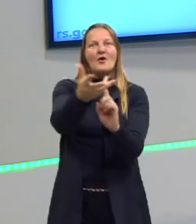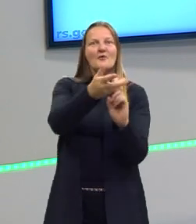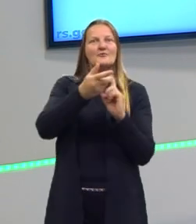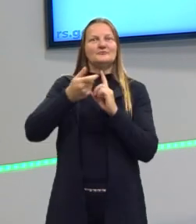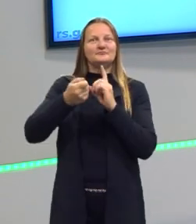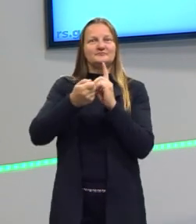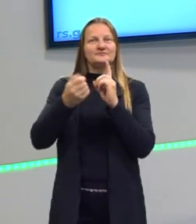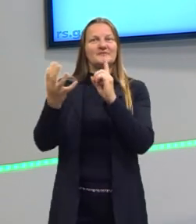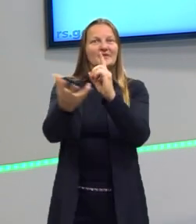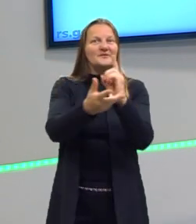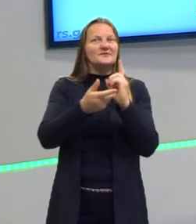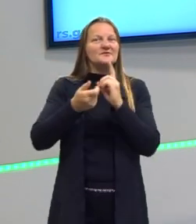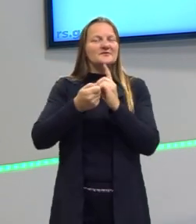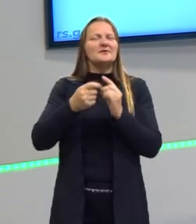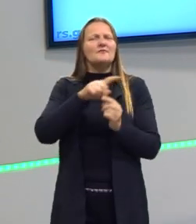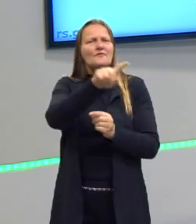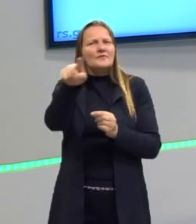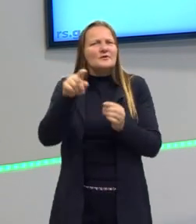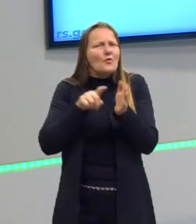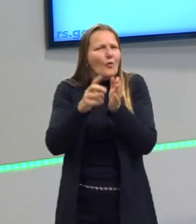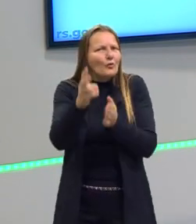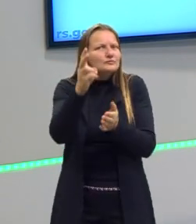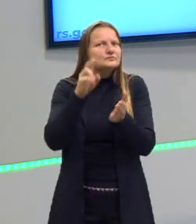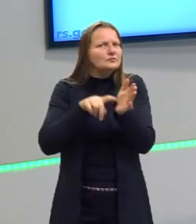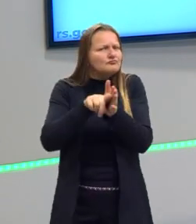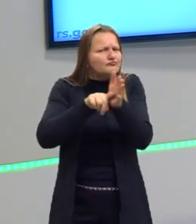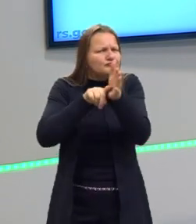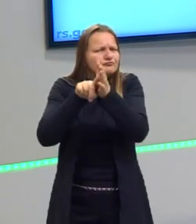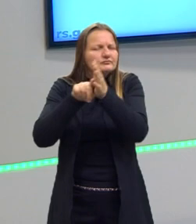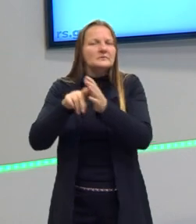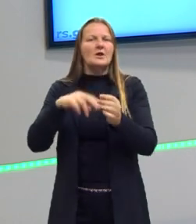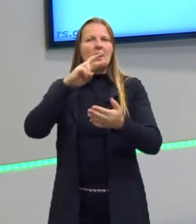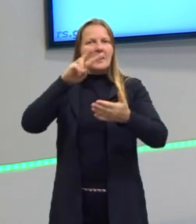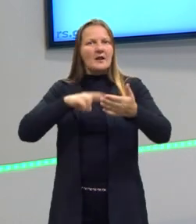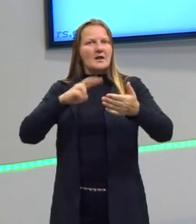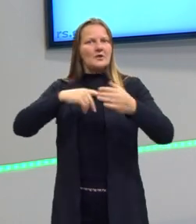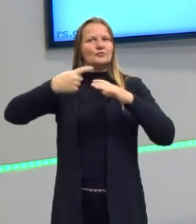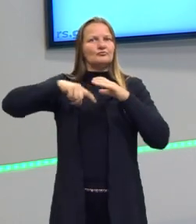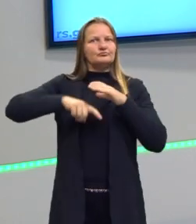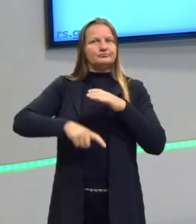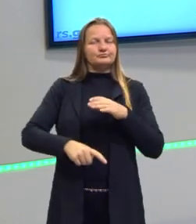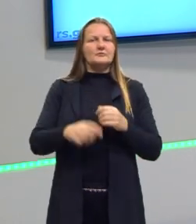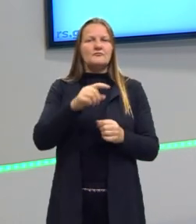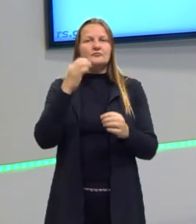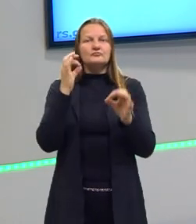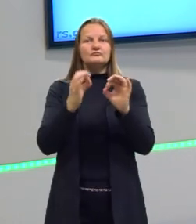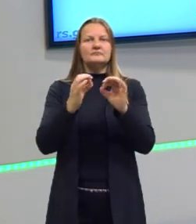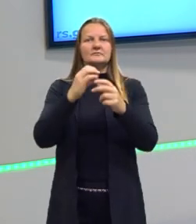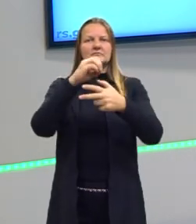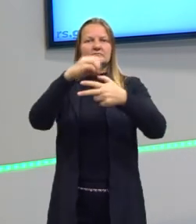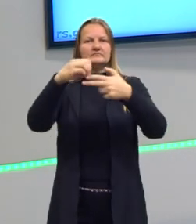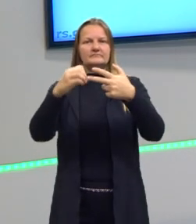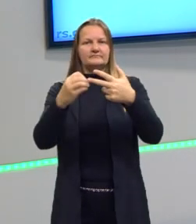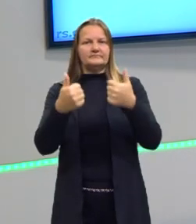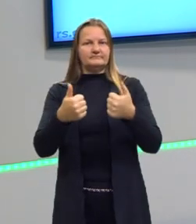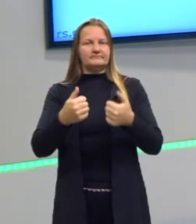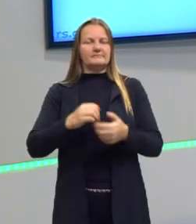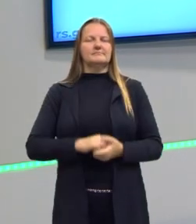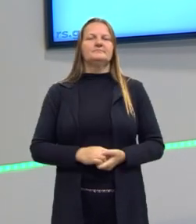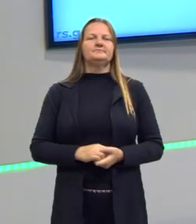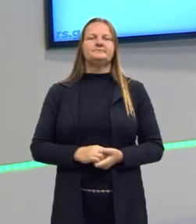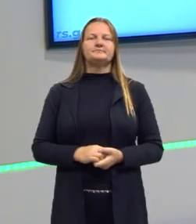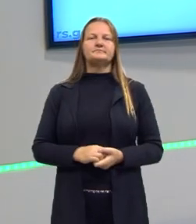Então a partir daqui você continue pesquisando, aprofundando mais, lendo mais, que vai ser importante você acertar essas questões na prova do ENEM.